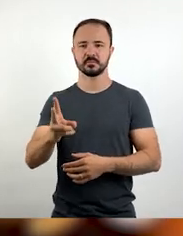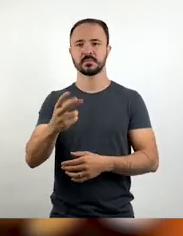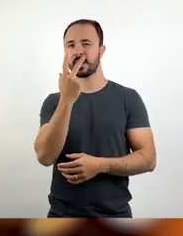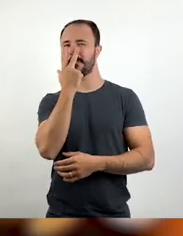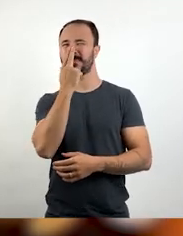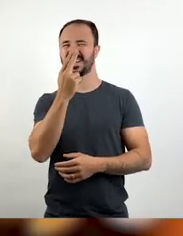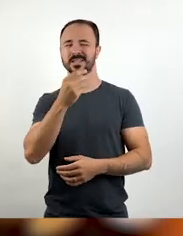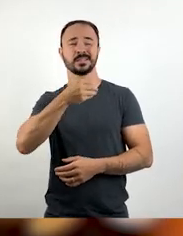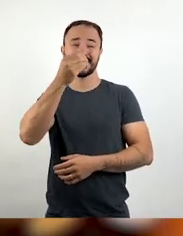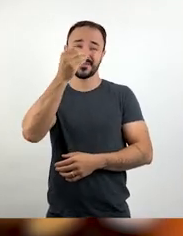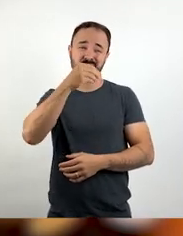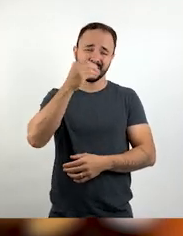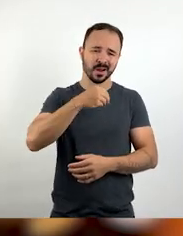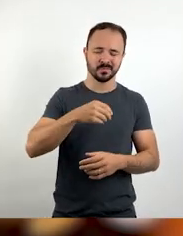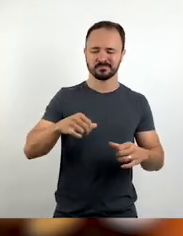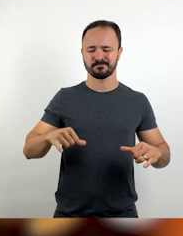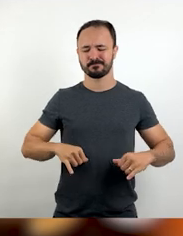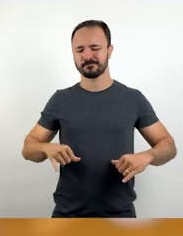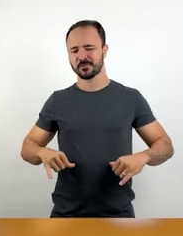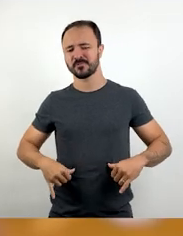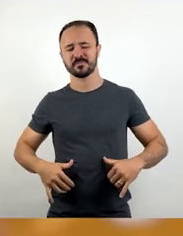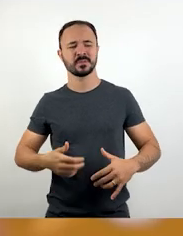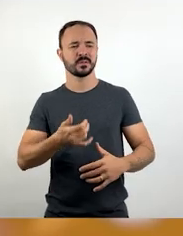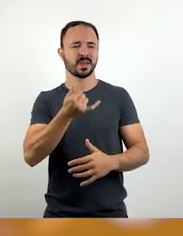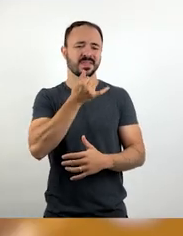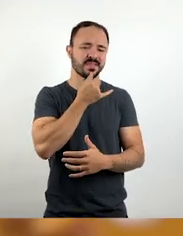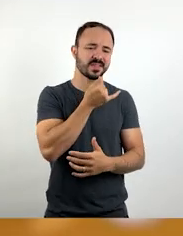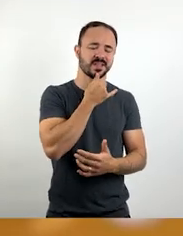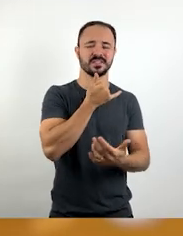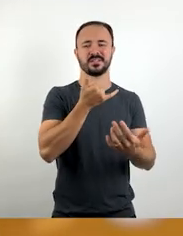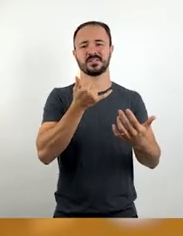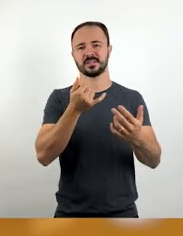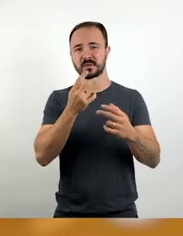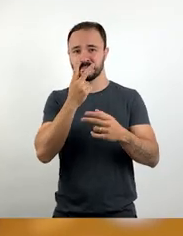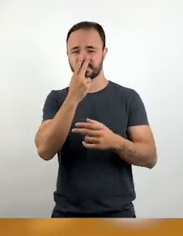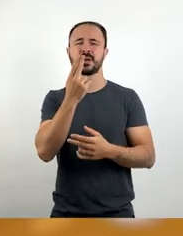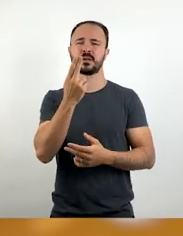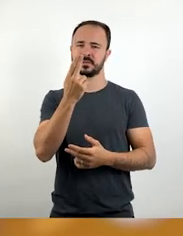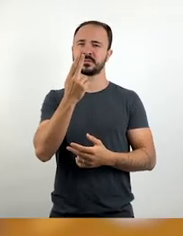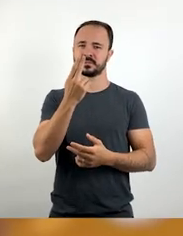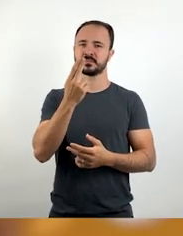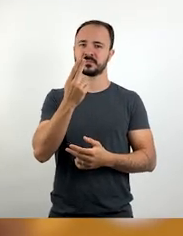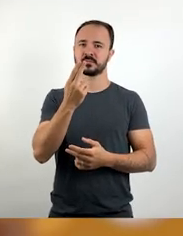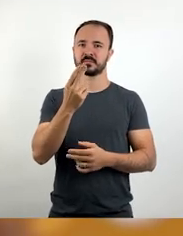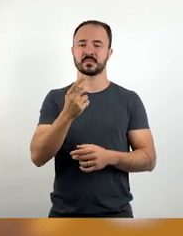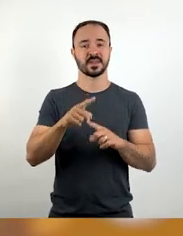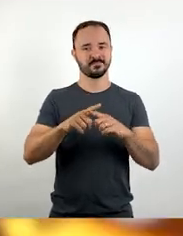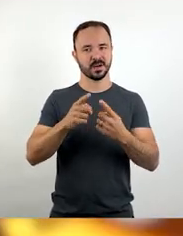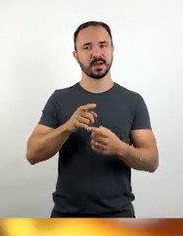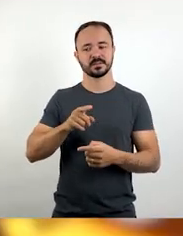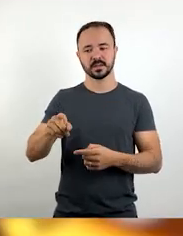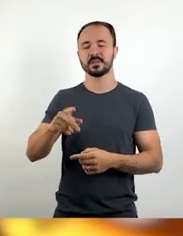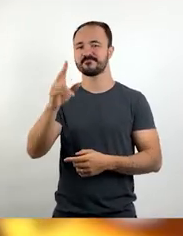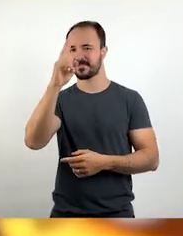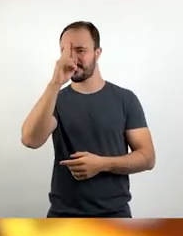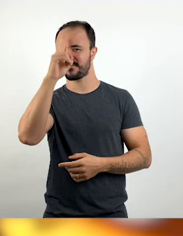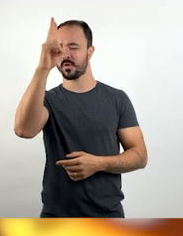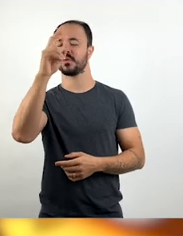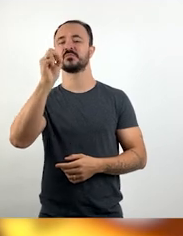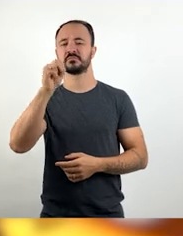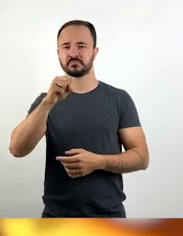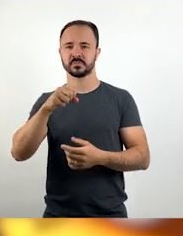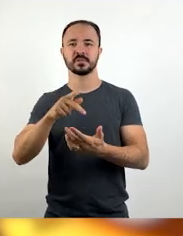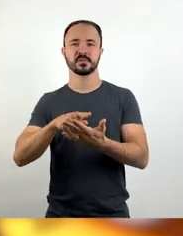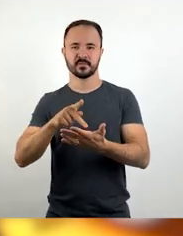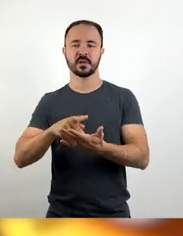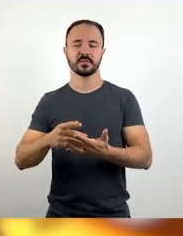Por não ser valorizado, por não ser reconhecido. Por quem está lá no poder assistindo o padecer sem ouvir nosso clamor.